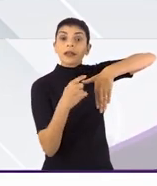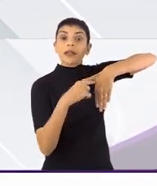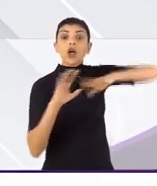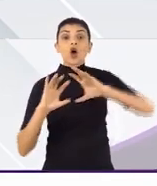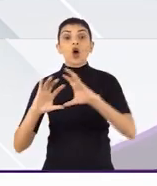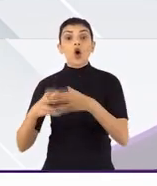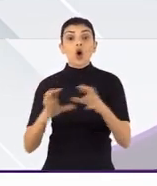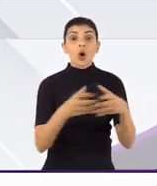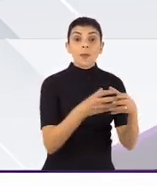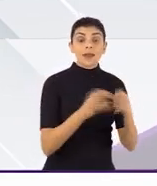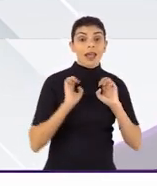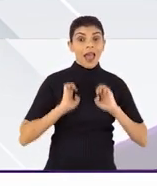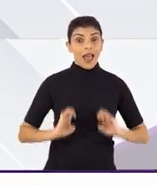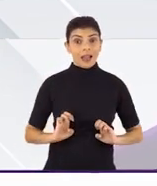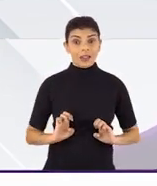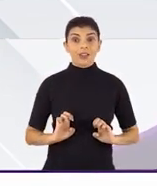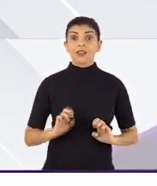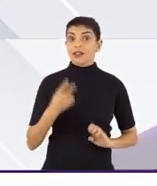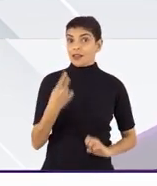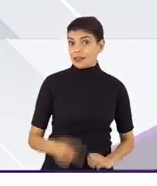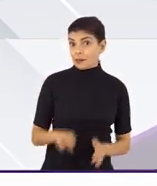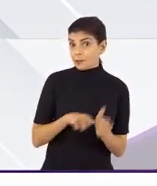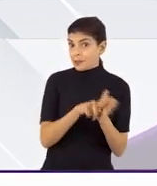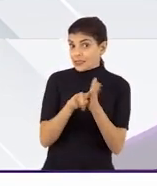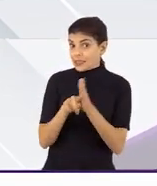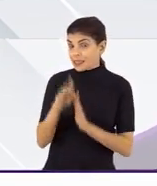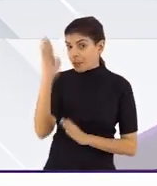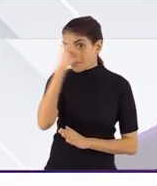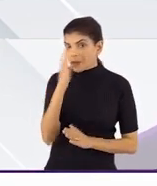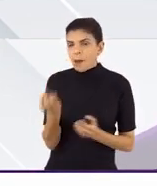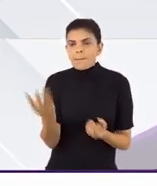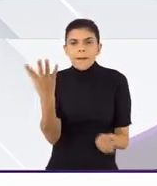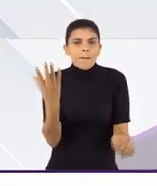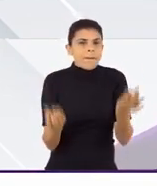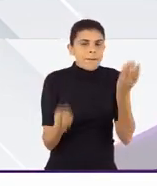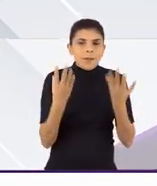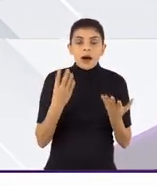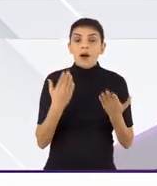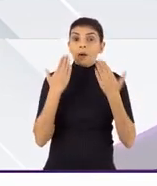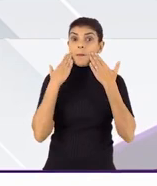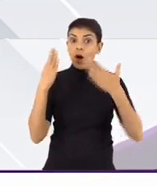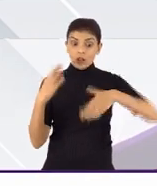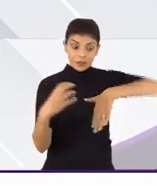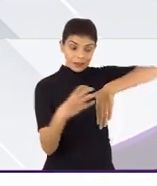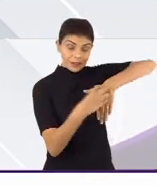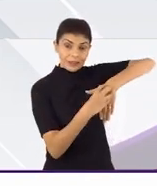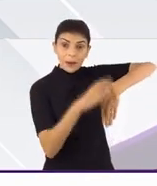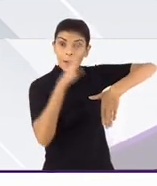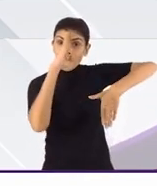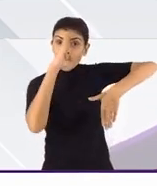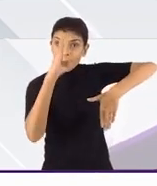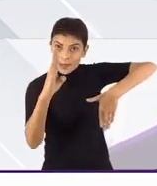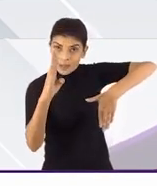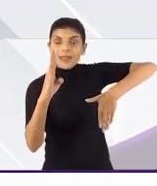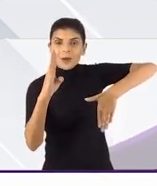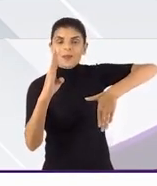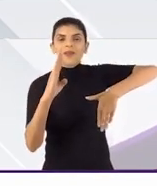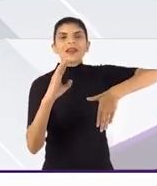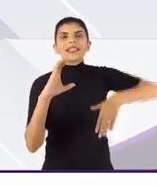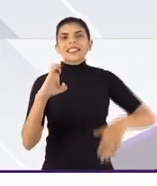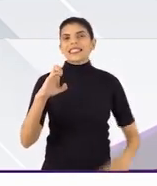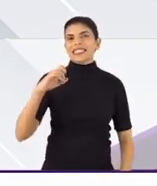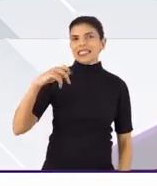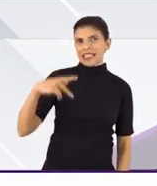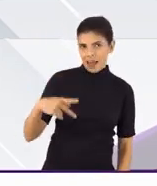dos Comitês de Ética em Pesquisa no Brasil, mostrando a CONEP ao centro. A